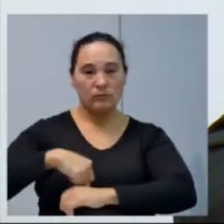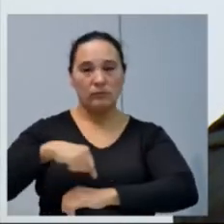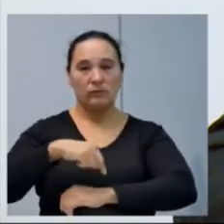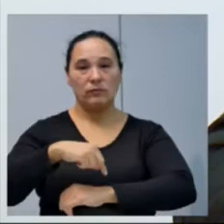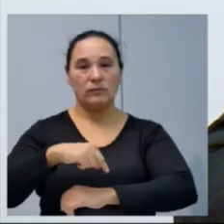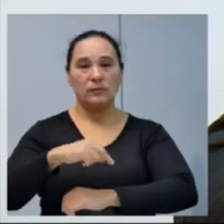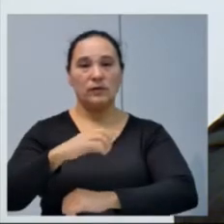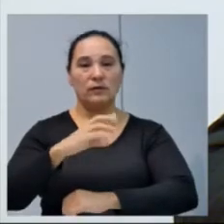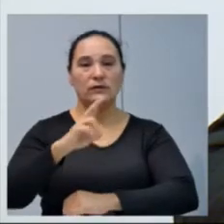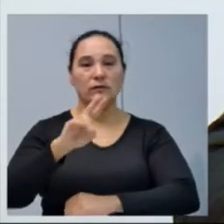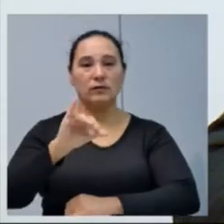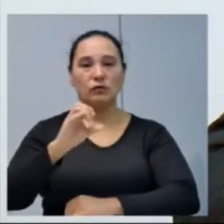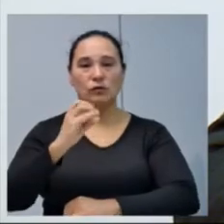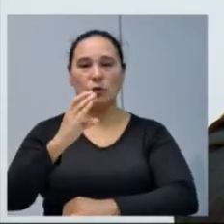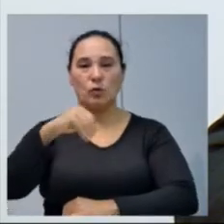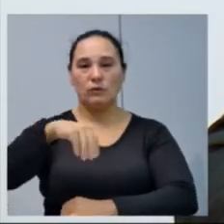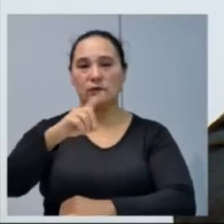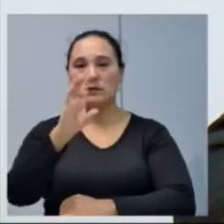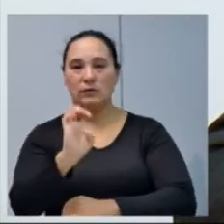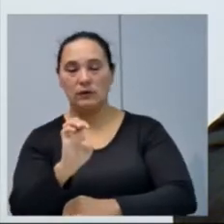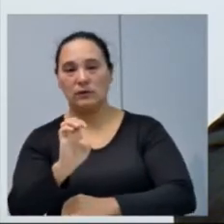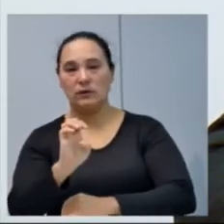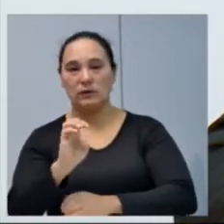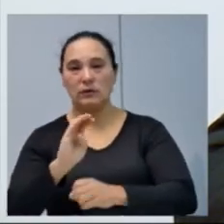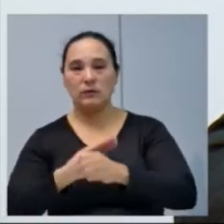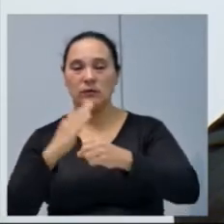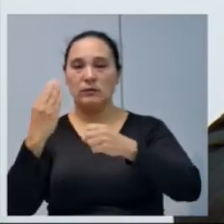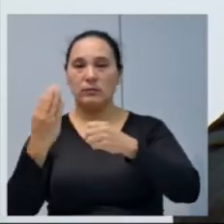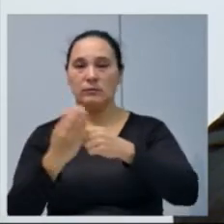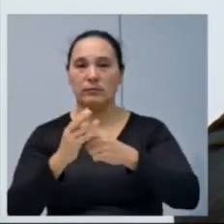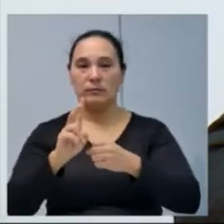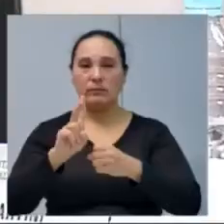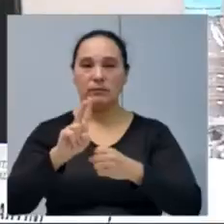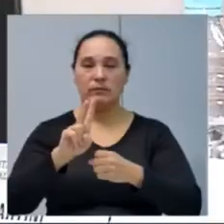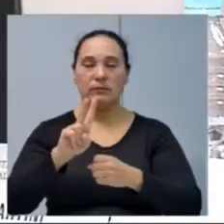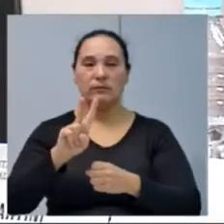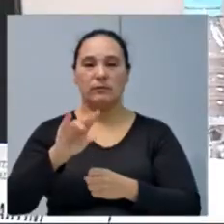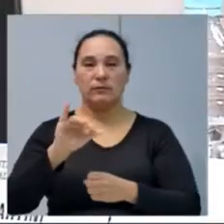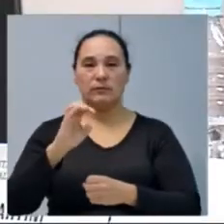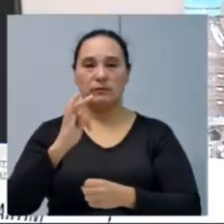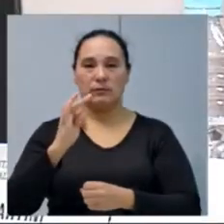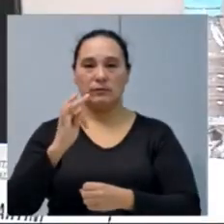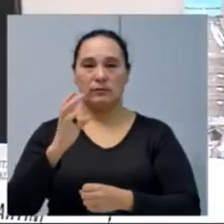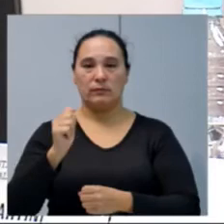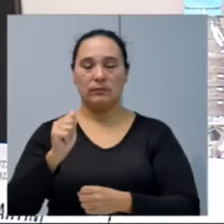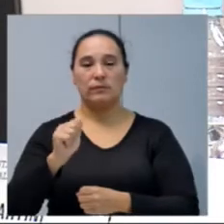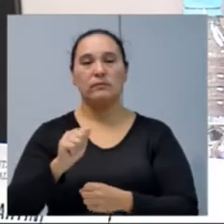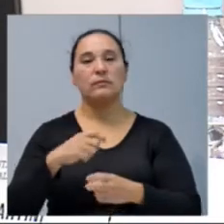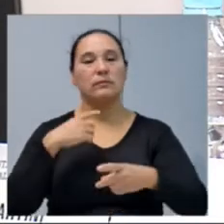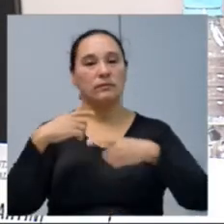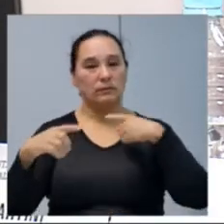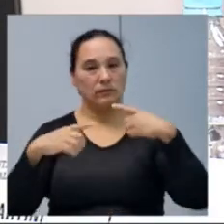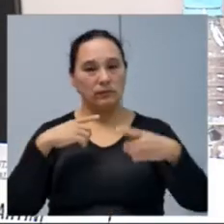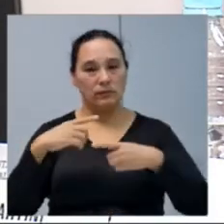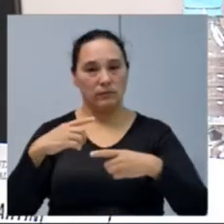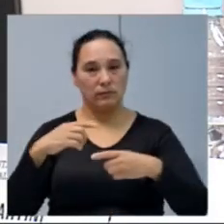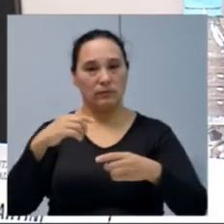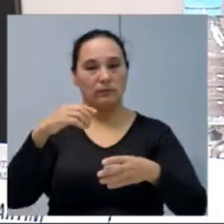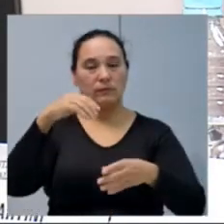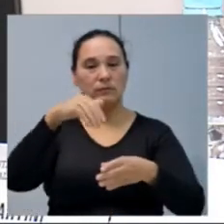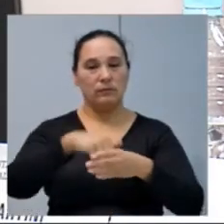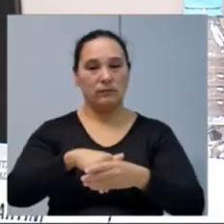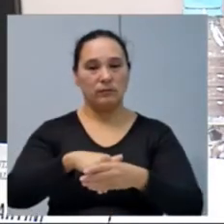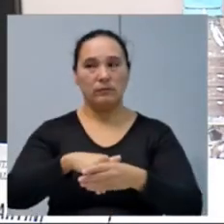de Cairu e João Thomas Vestres, no bairro Vista Alegre. A indicação está em discussão. Bem, senhores